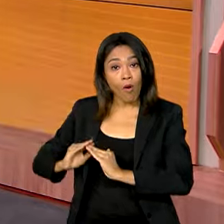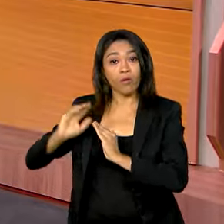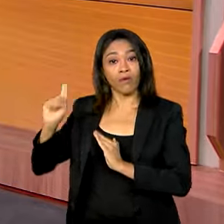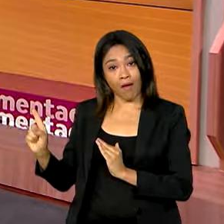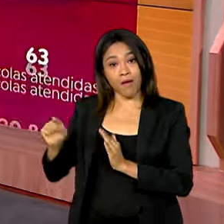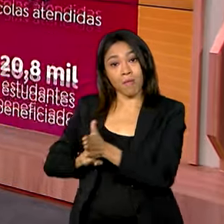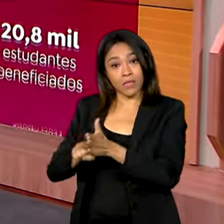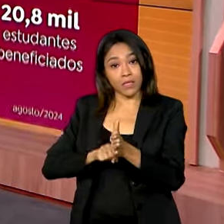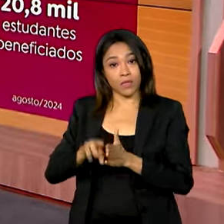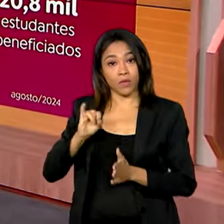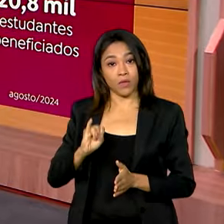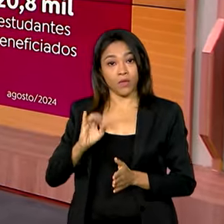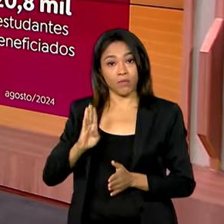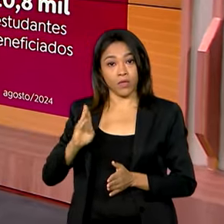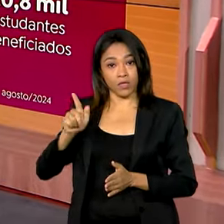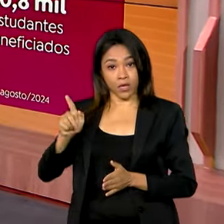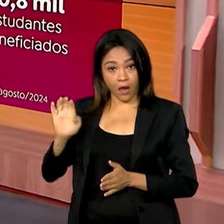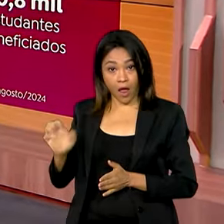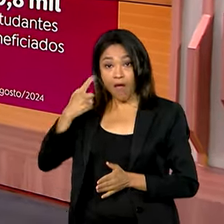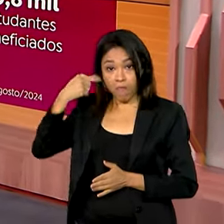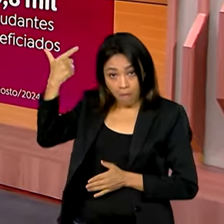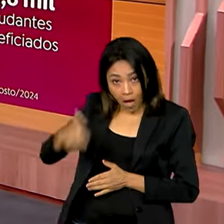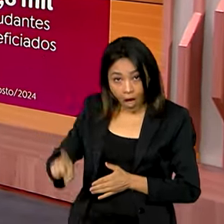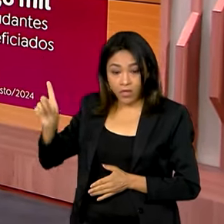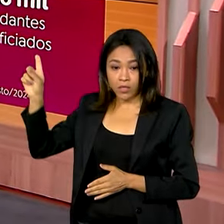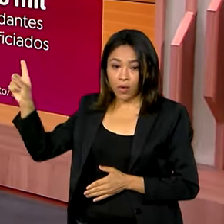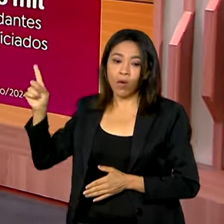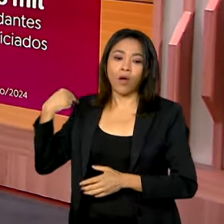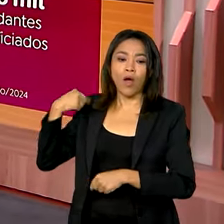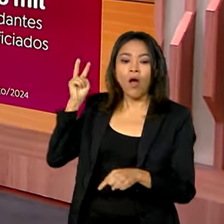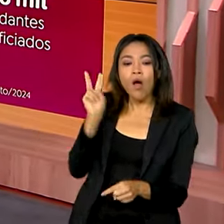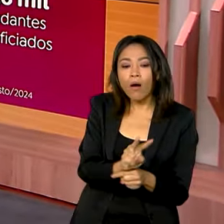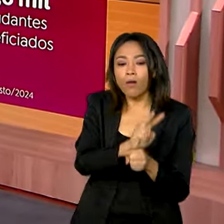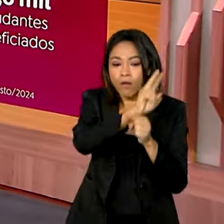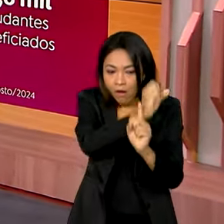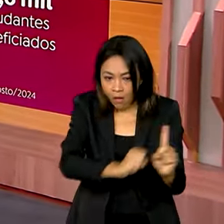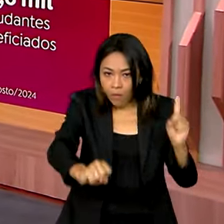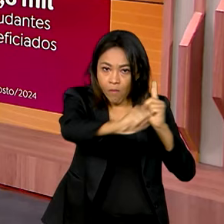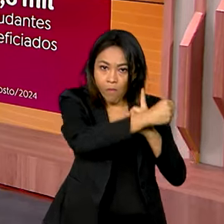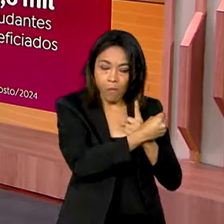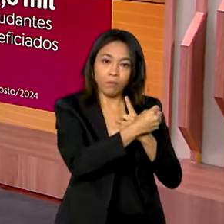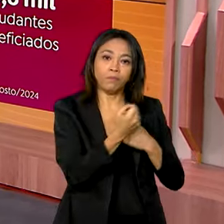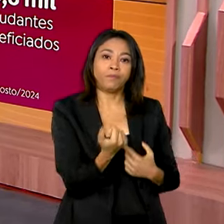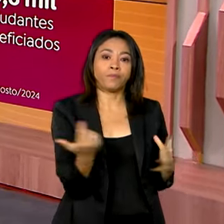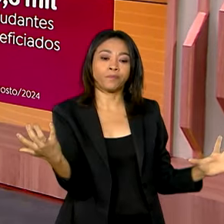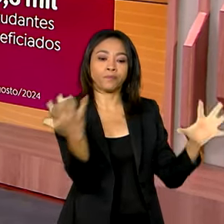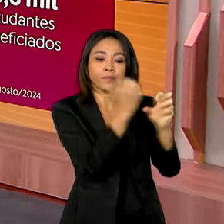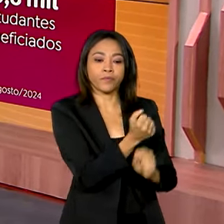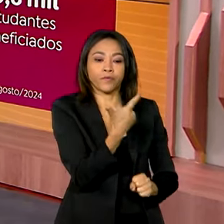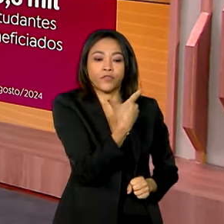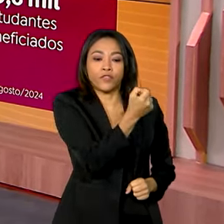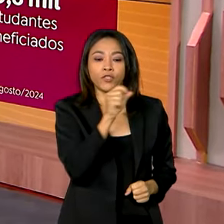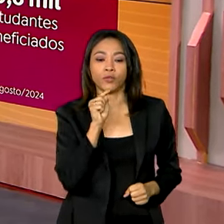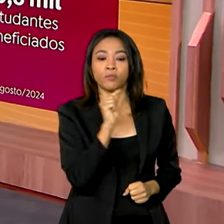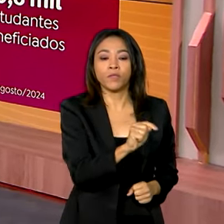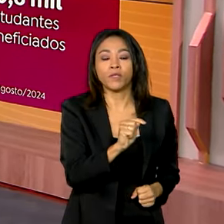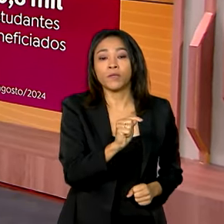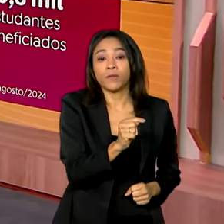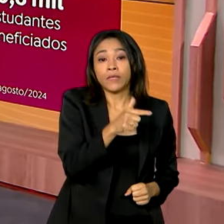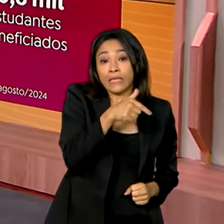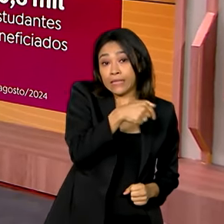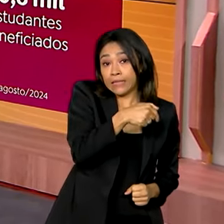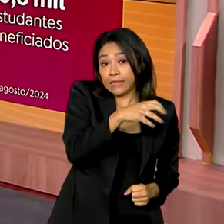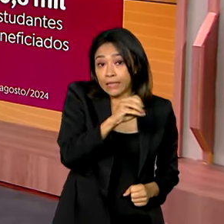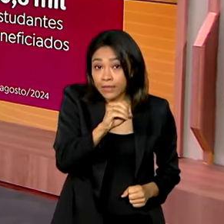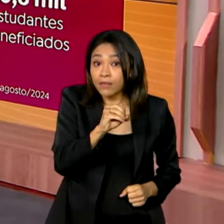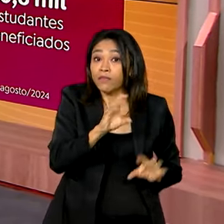Vamos ver algumas ações federais em Ipojuca, na área de proteção social, por exemplo, 20.700 famílias recebem